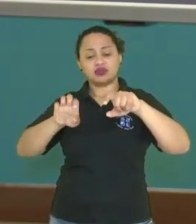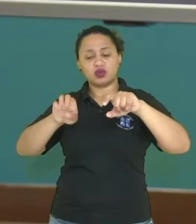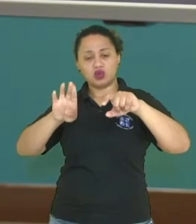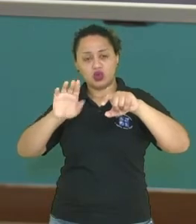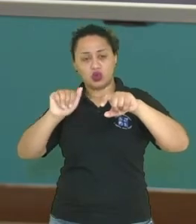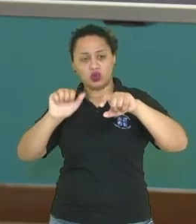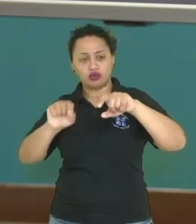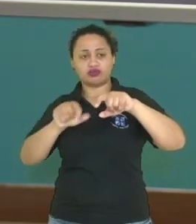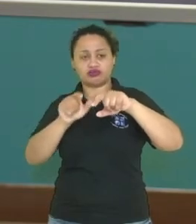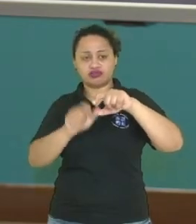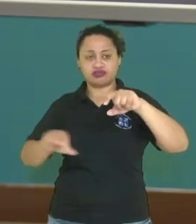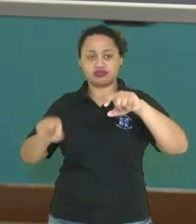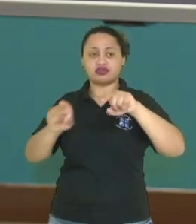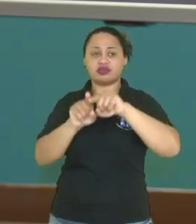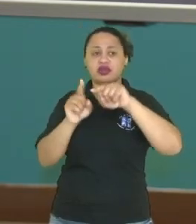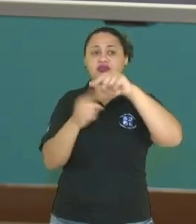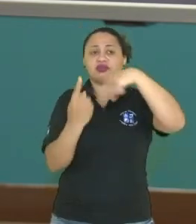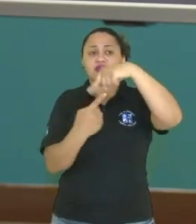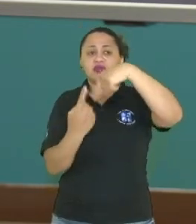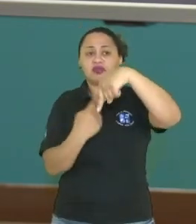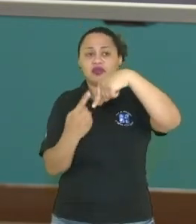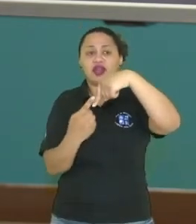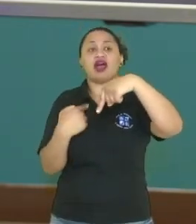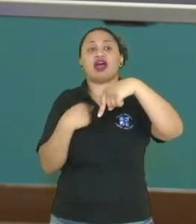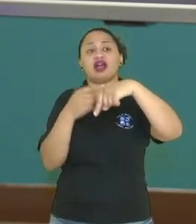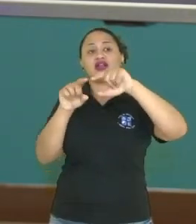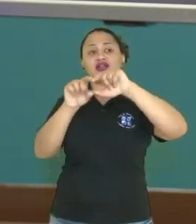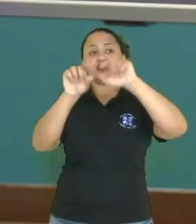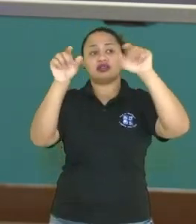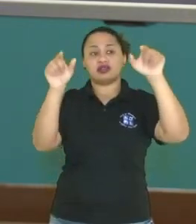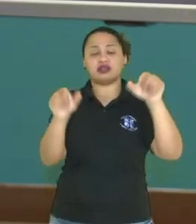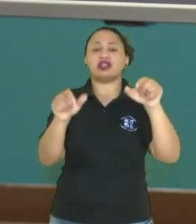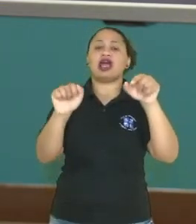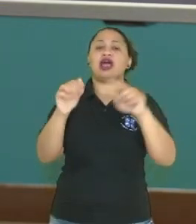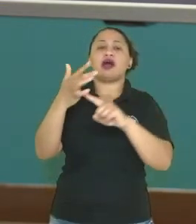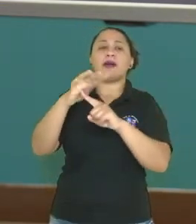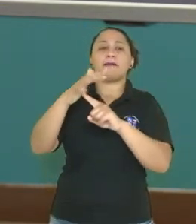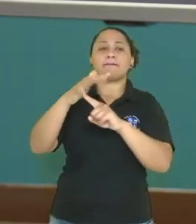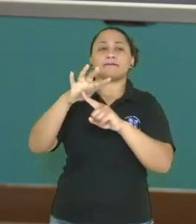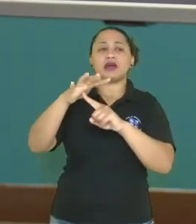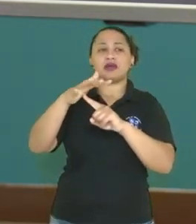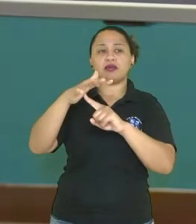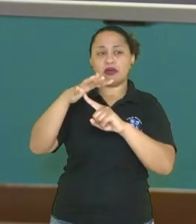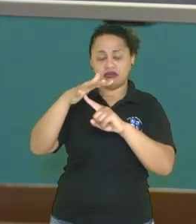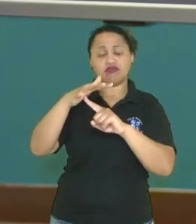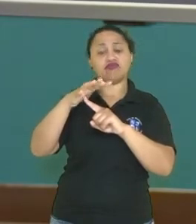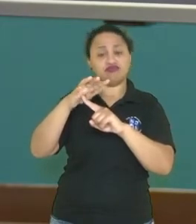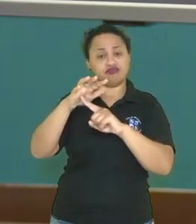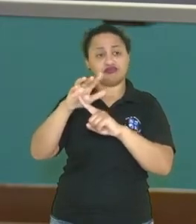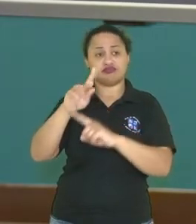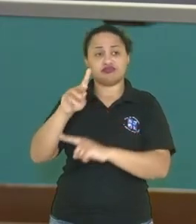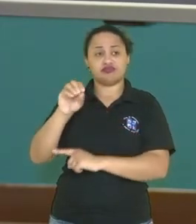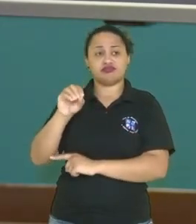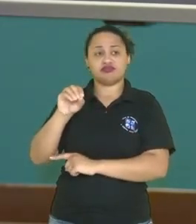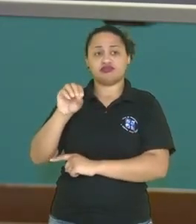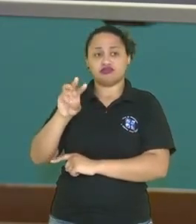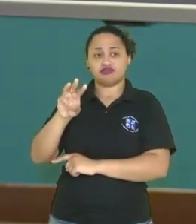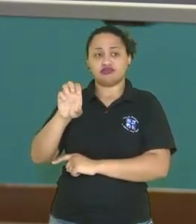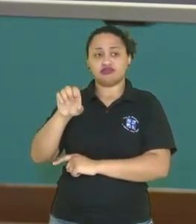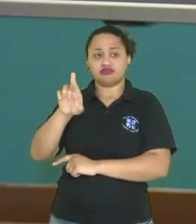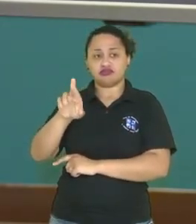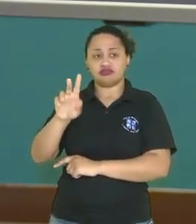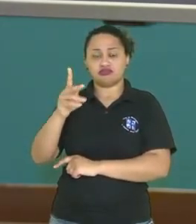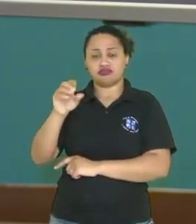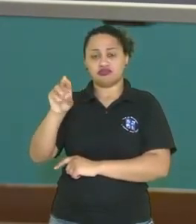Aqui nós temos o gerador, aqui vamos dizer que é o motor, né, o powerhouse, é a cabeça que dá força ali, é o motor